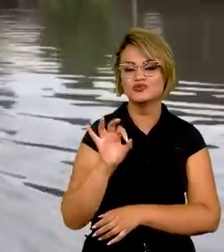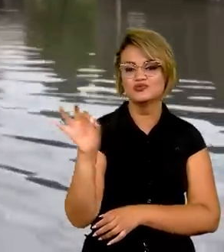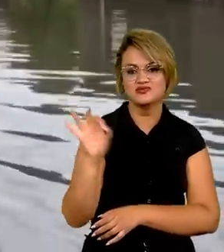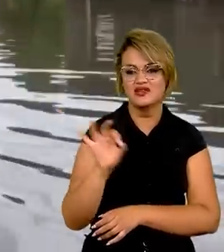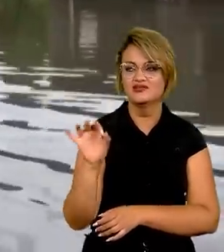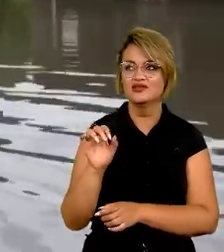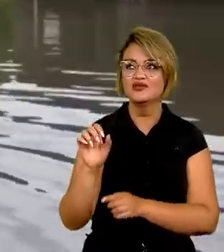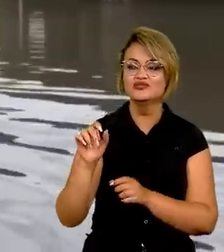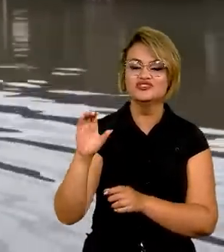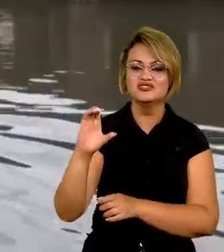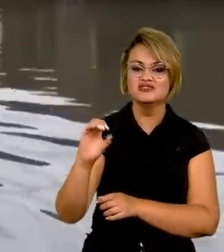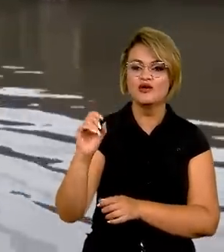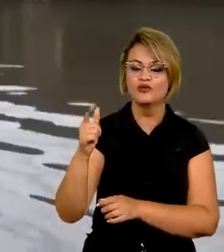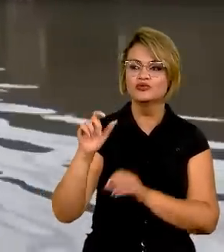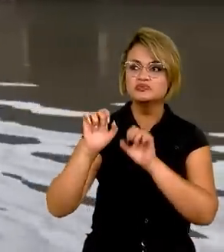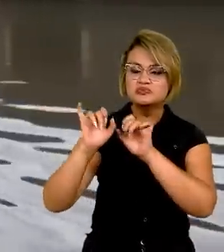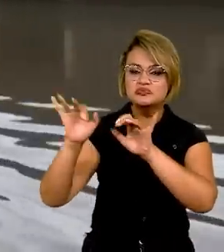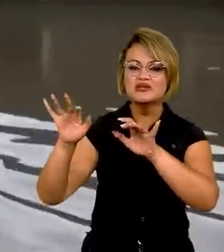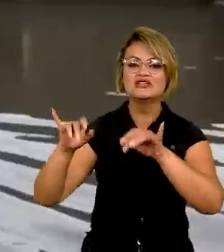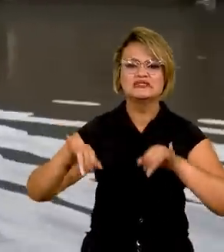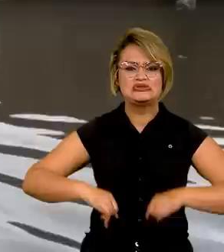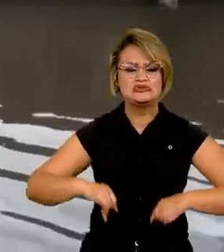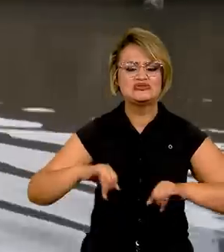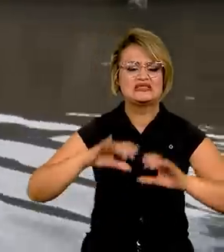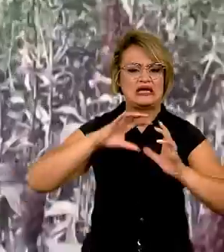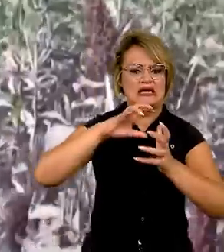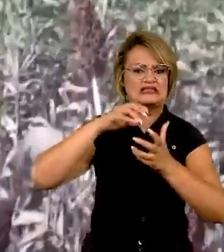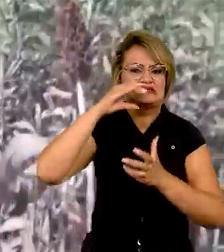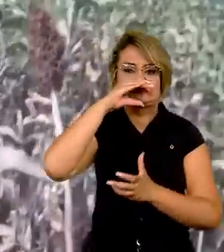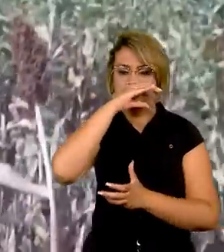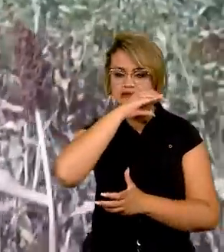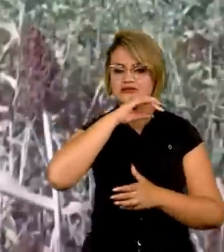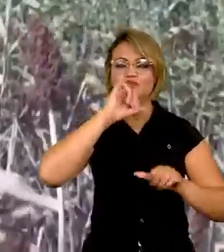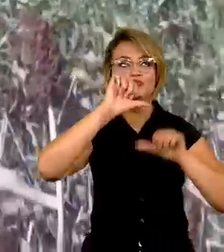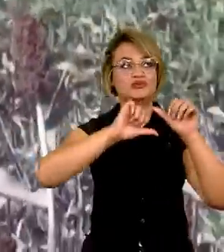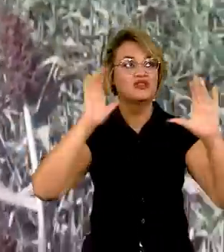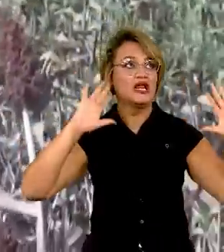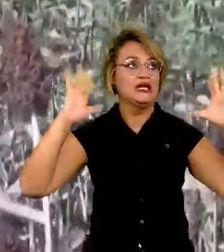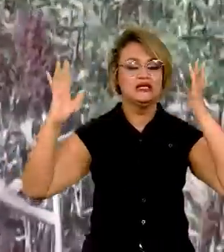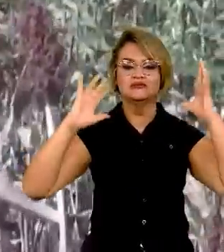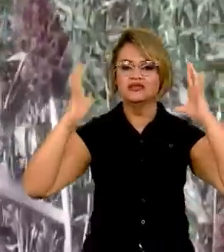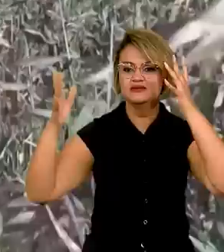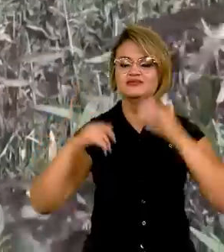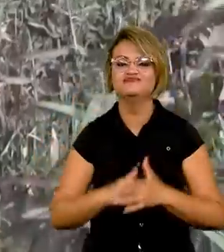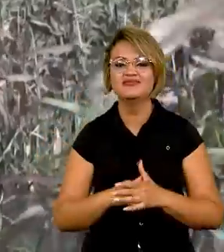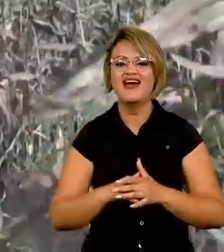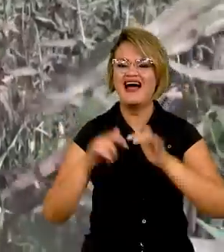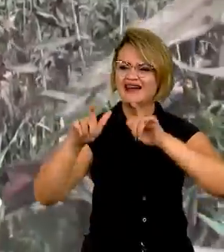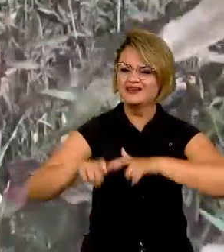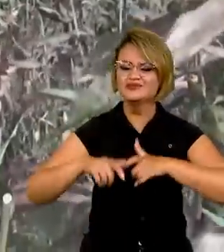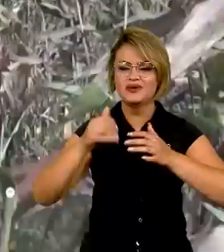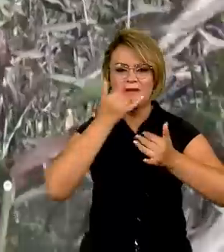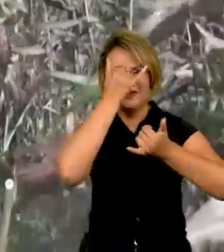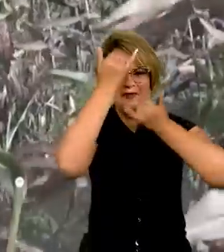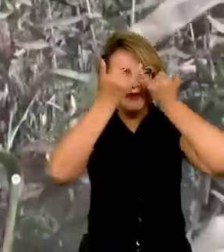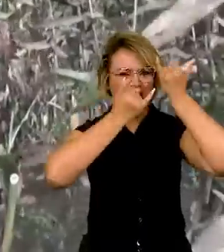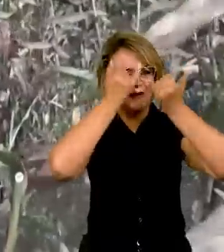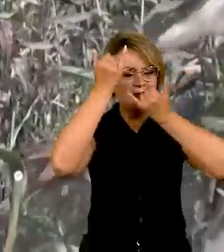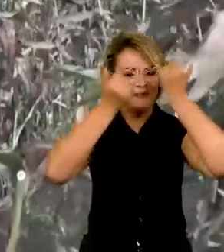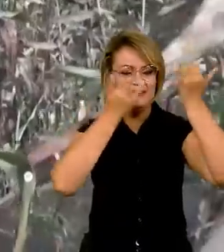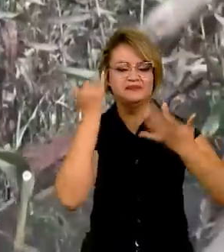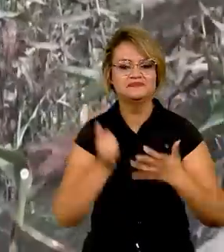muito com o aquecimento e as mudanças climáticas. Vai ter uma agricultura devastada. Isso obriga